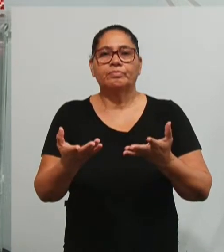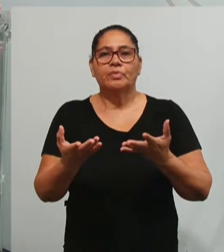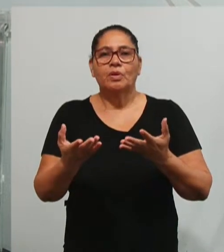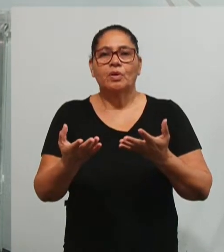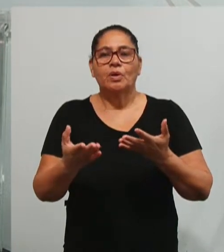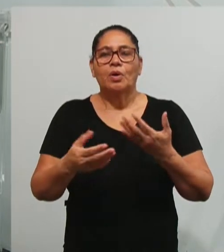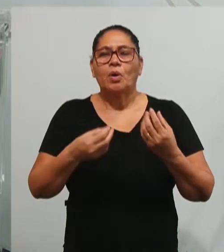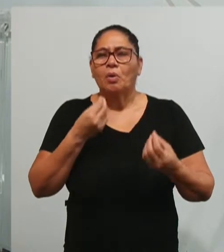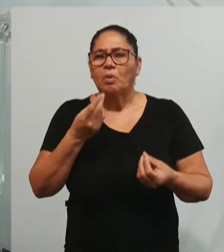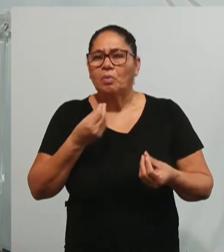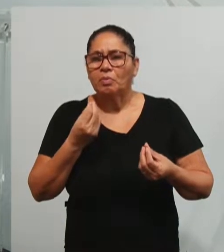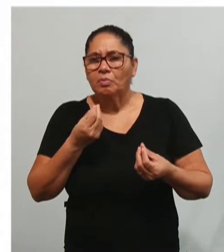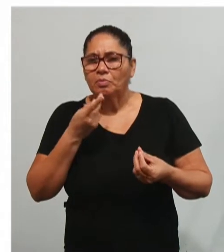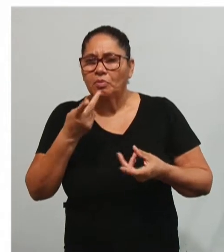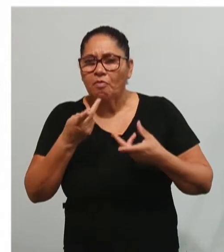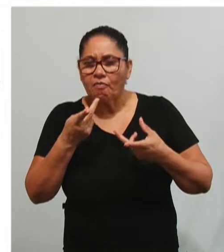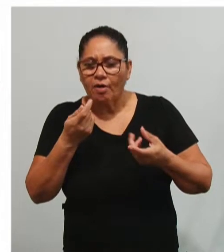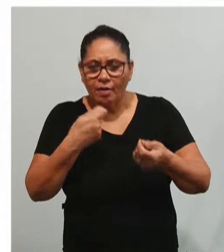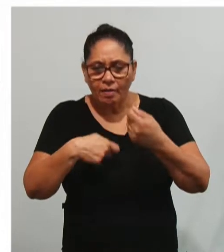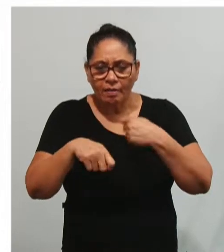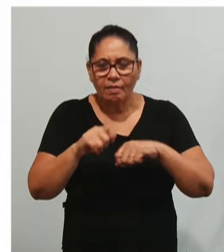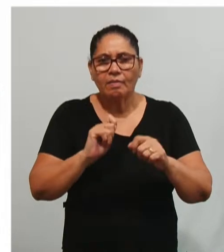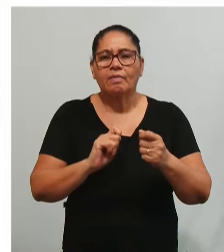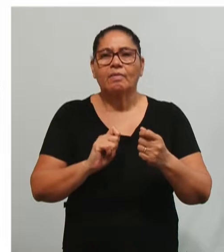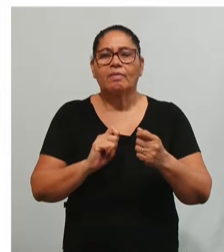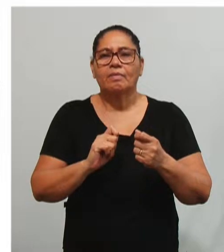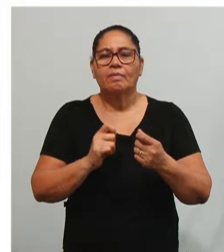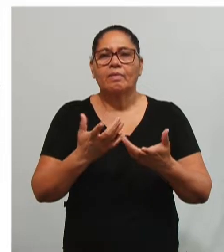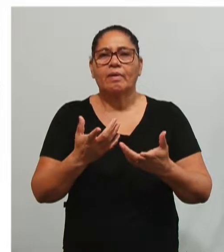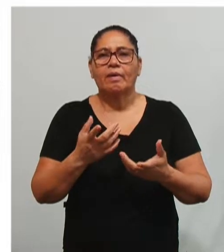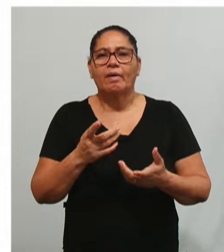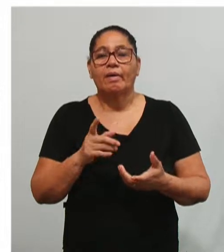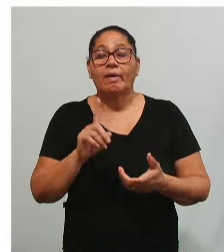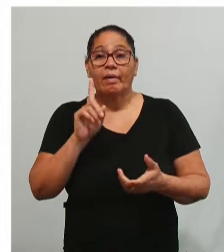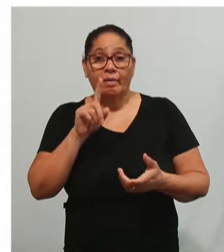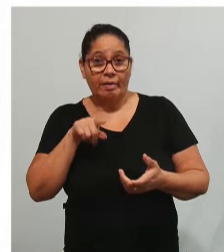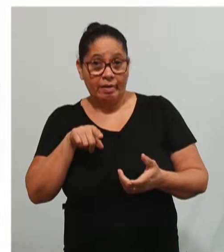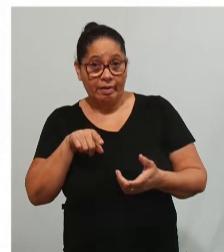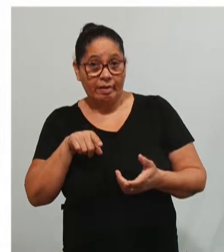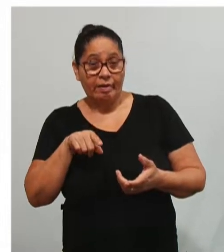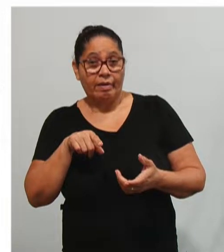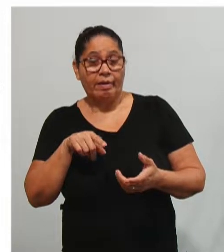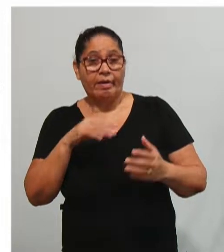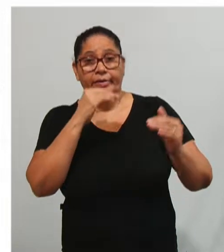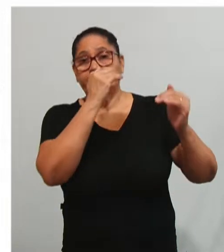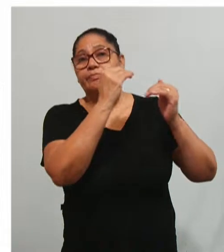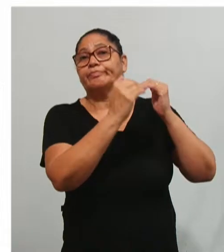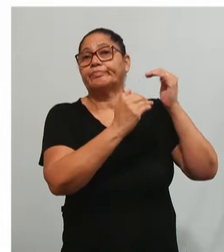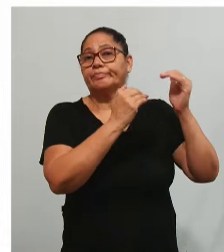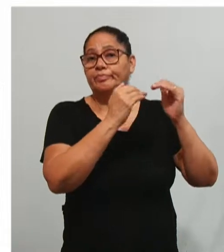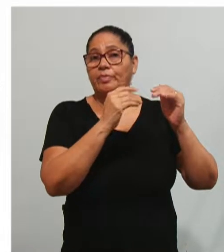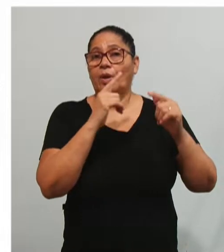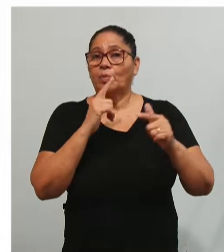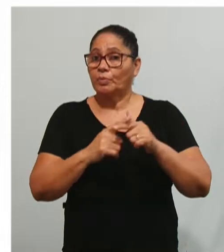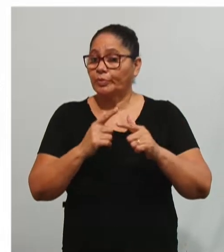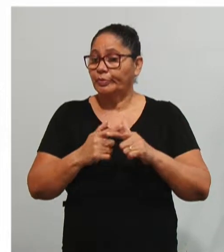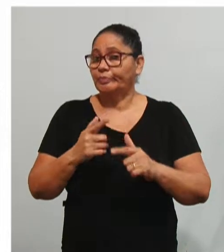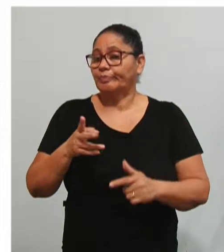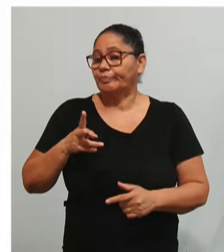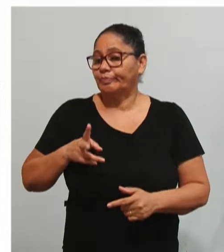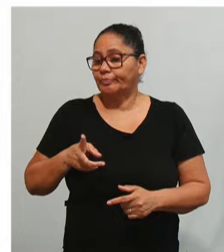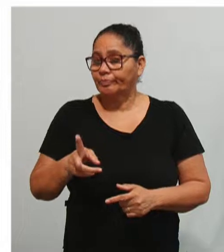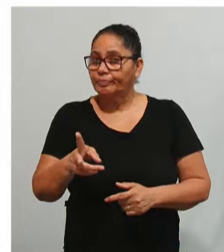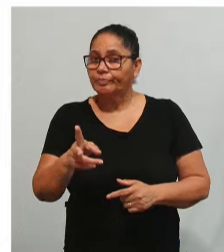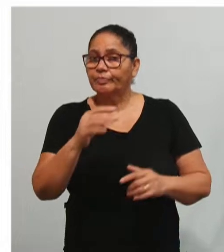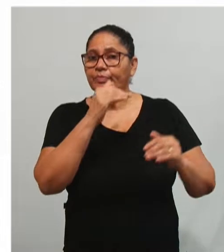quando diz que administrar, administração, ela é processo. Por quê? Porque ela é contínua em